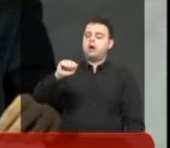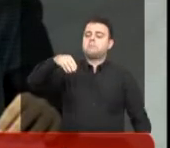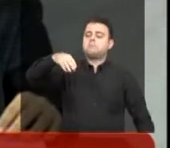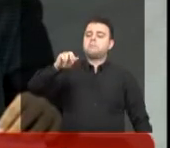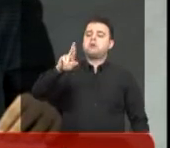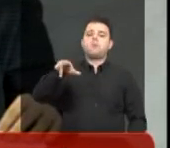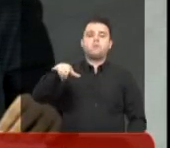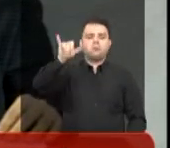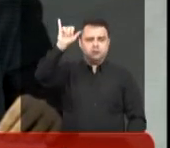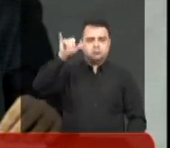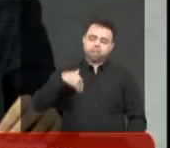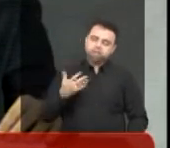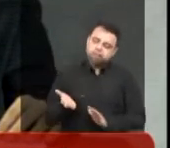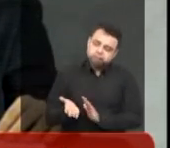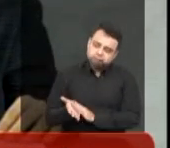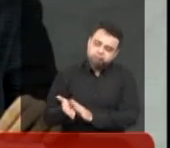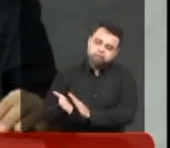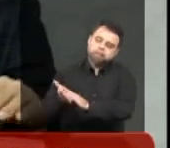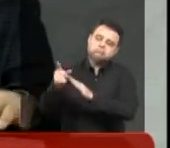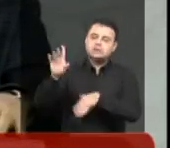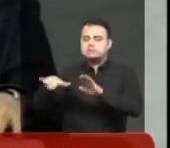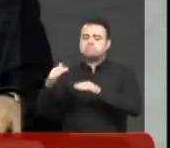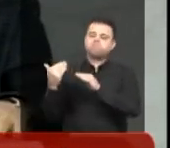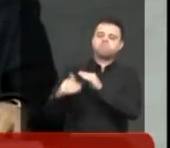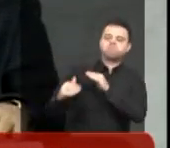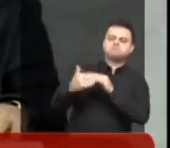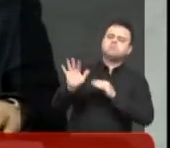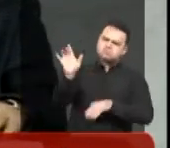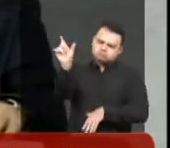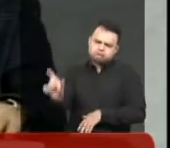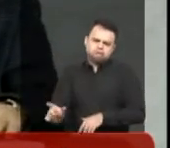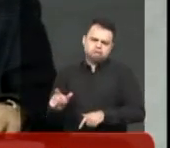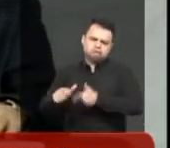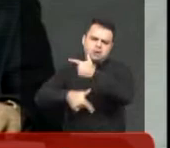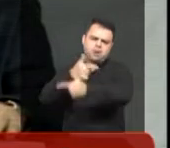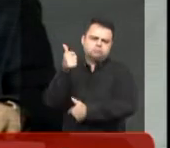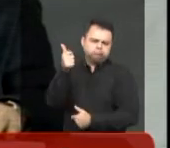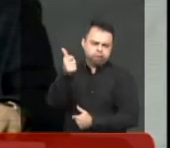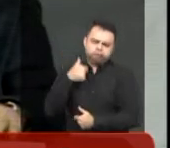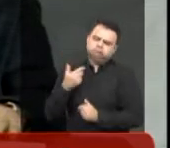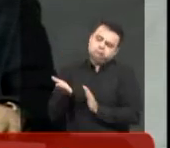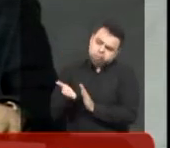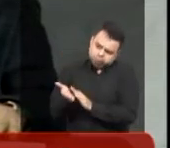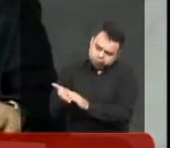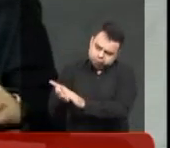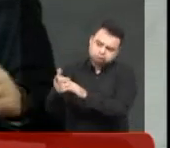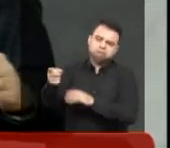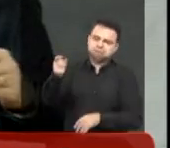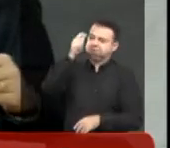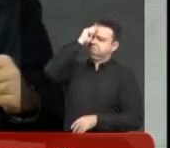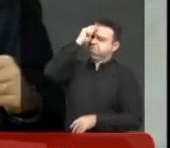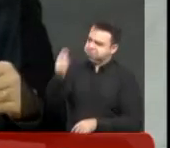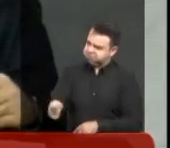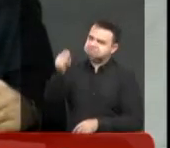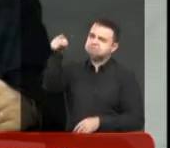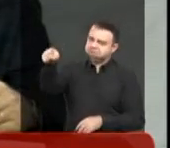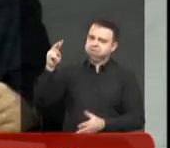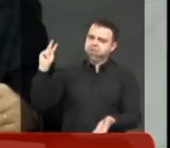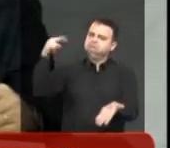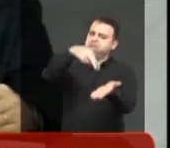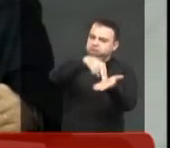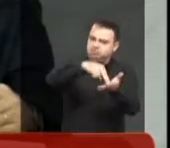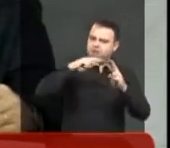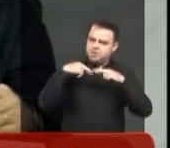Fernandes, eu tenho que elogiar, nem sempre concordo com tudo que ele fala, mas tenho que reconhecer, ele também se fez